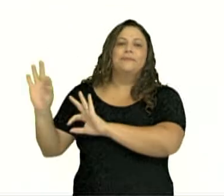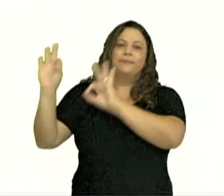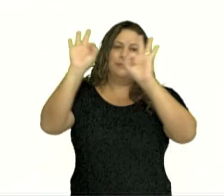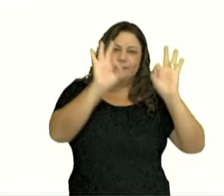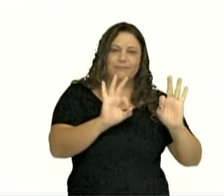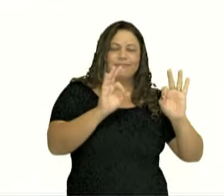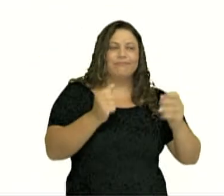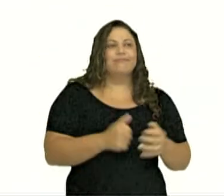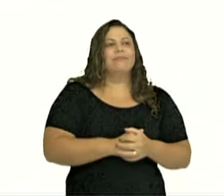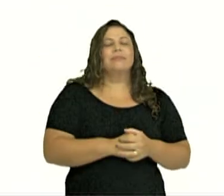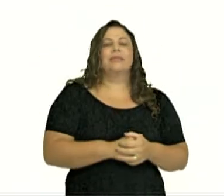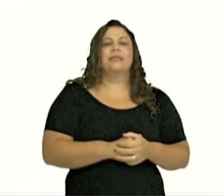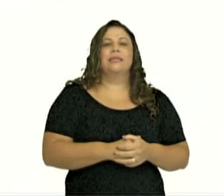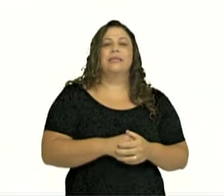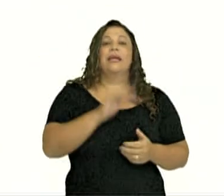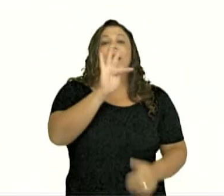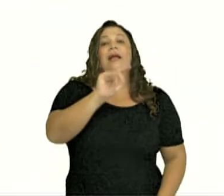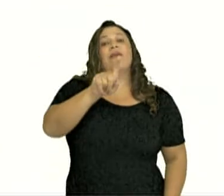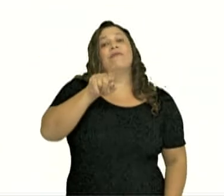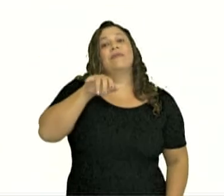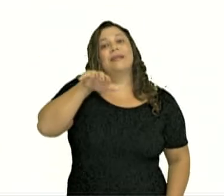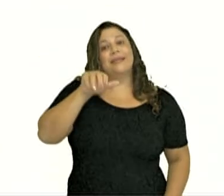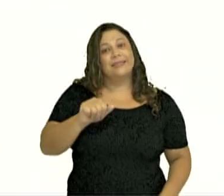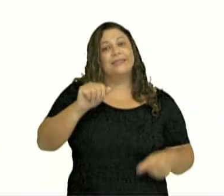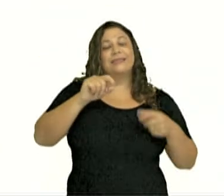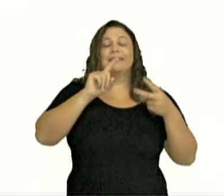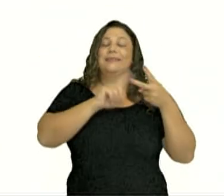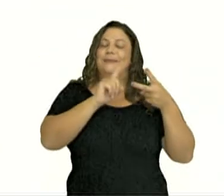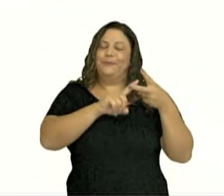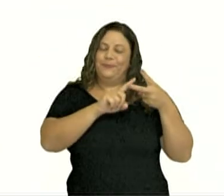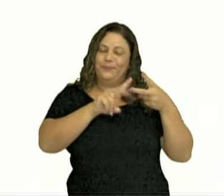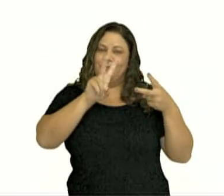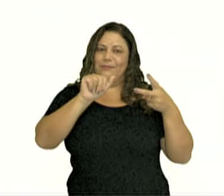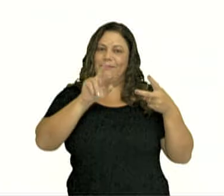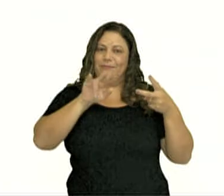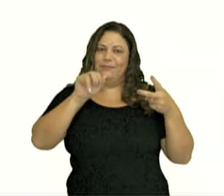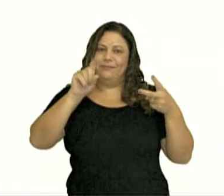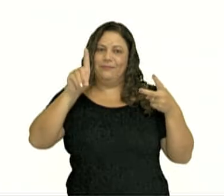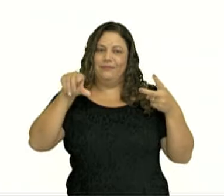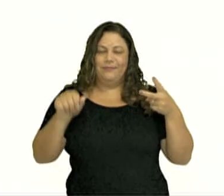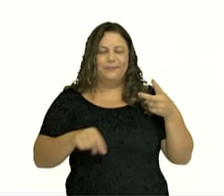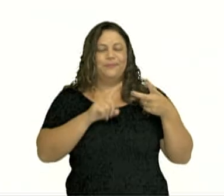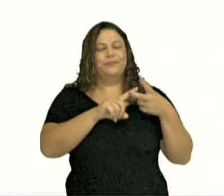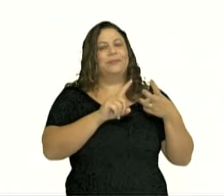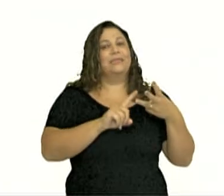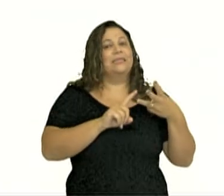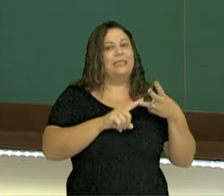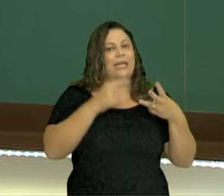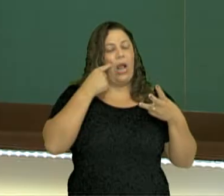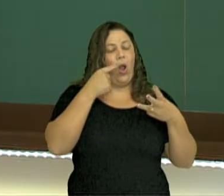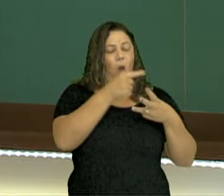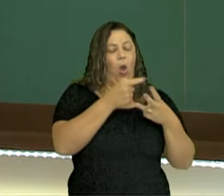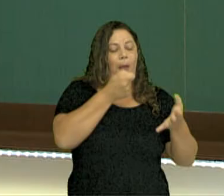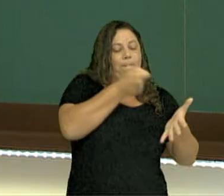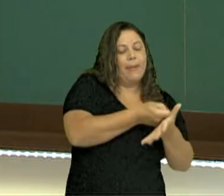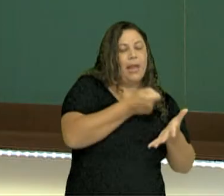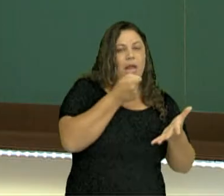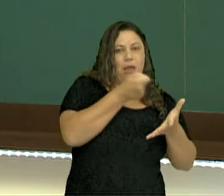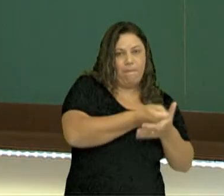receitas variáveis. As despesas fixas e as despesas variáveis. A soma das duas receitas